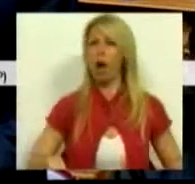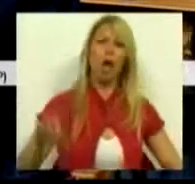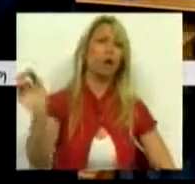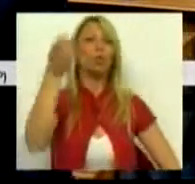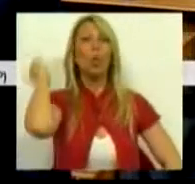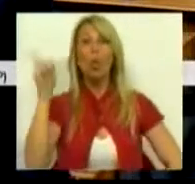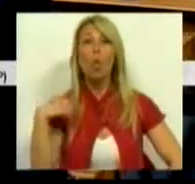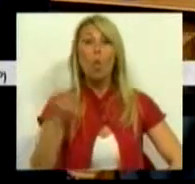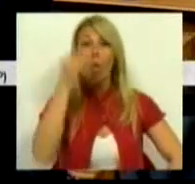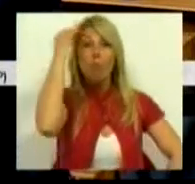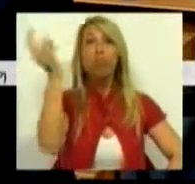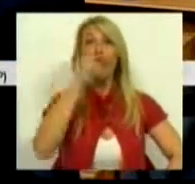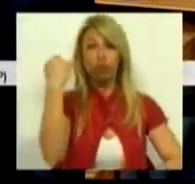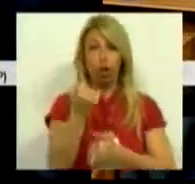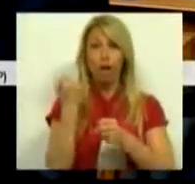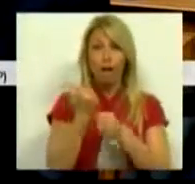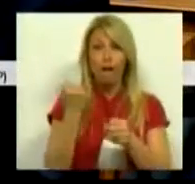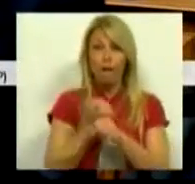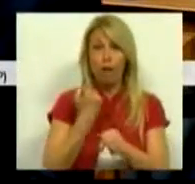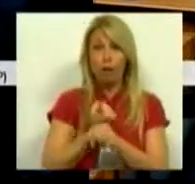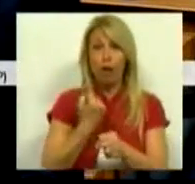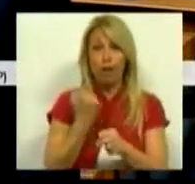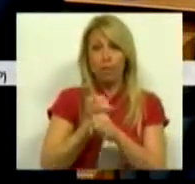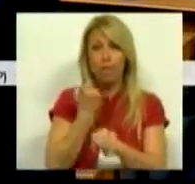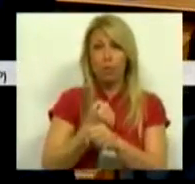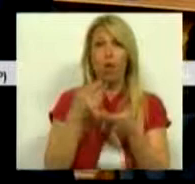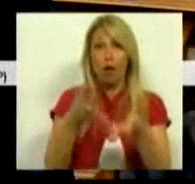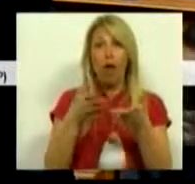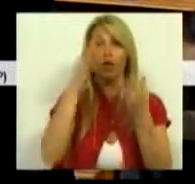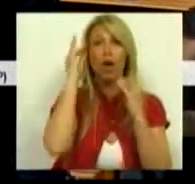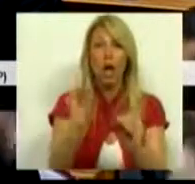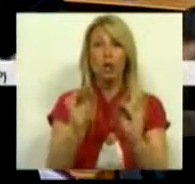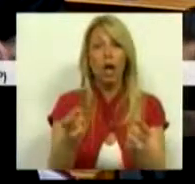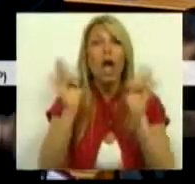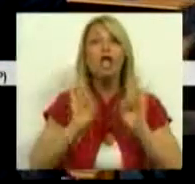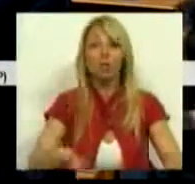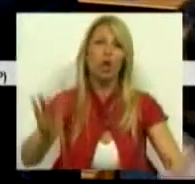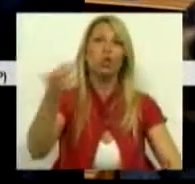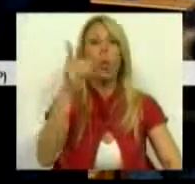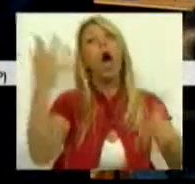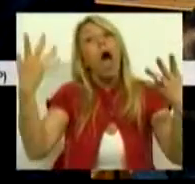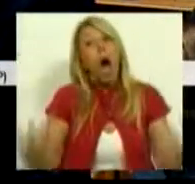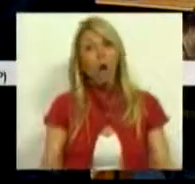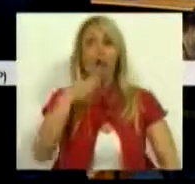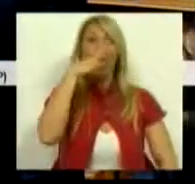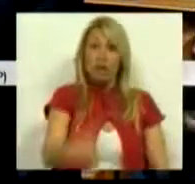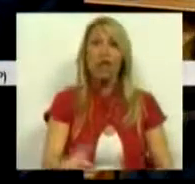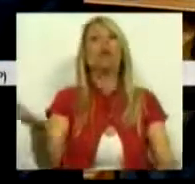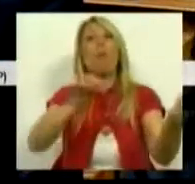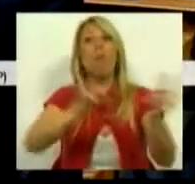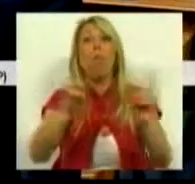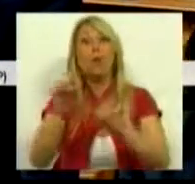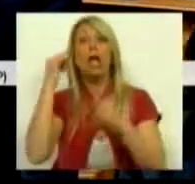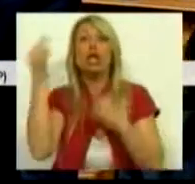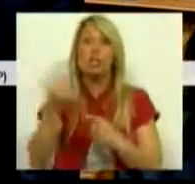professores e funcionários. Mas agora já diz que a mobilidade especial irá abranger os docentes. E para